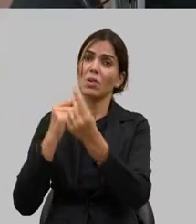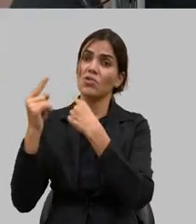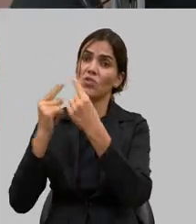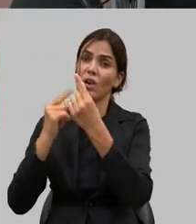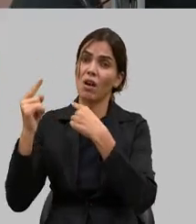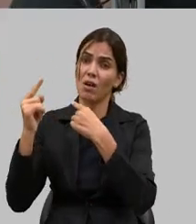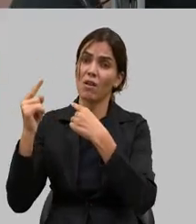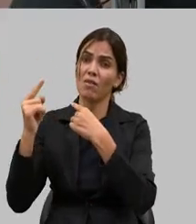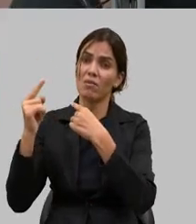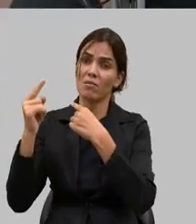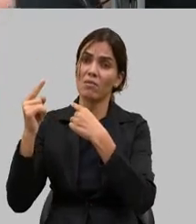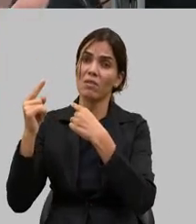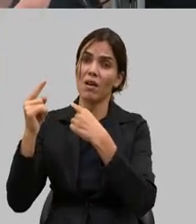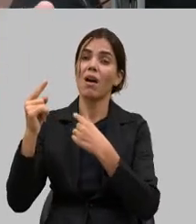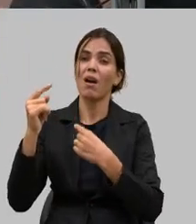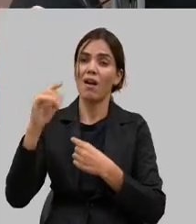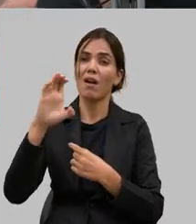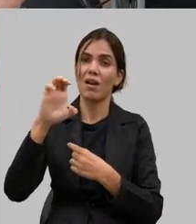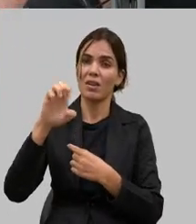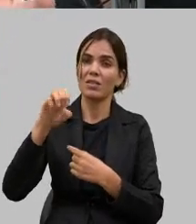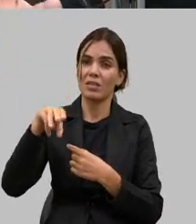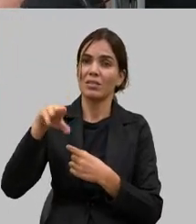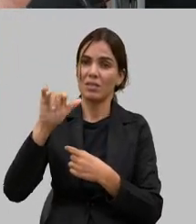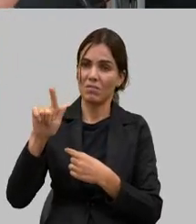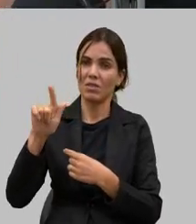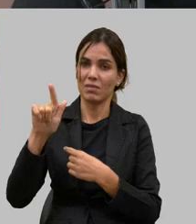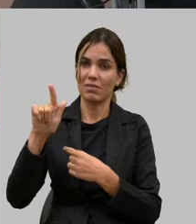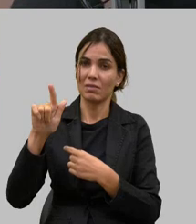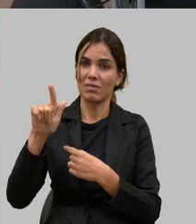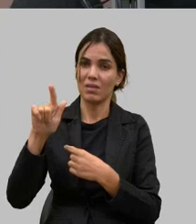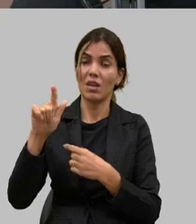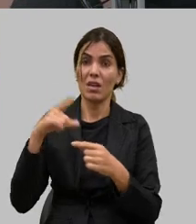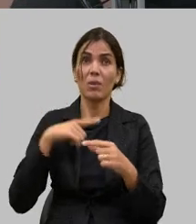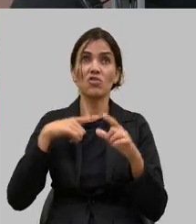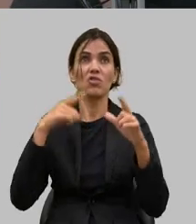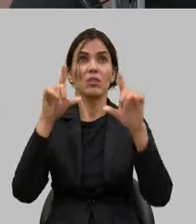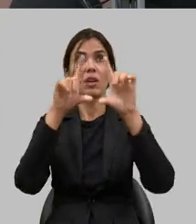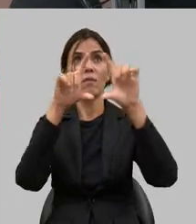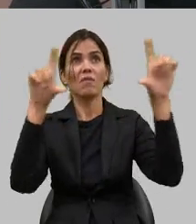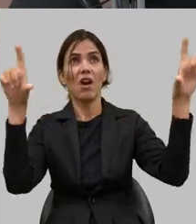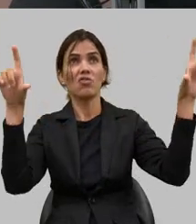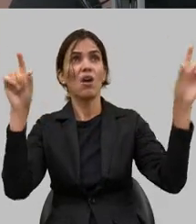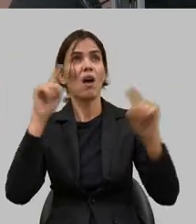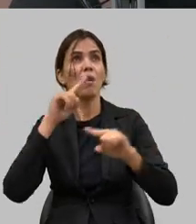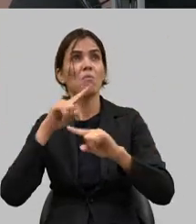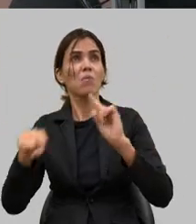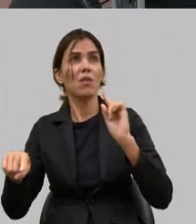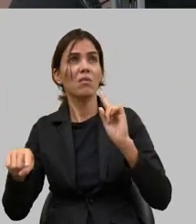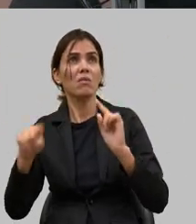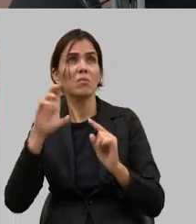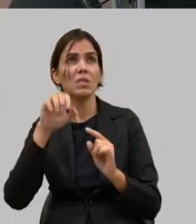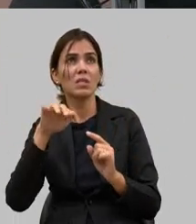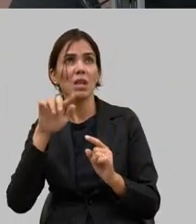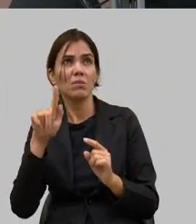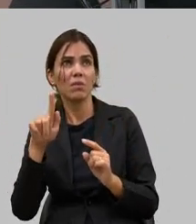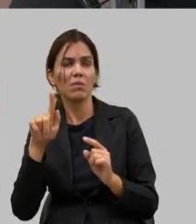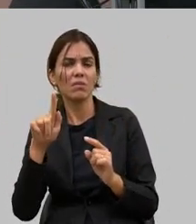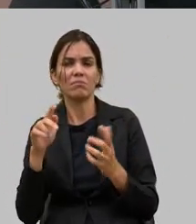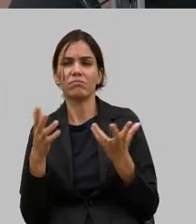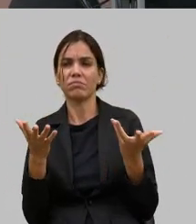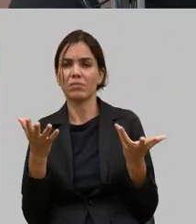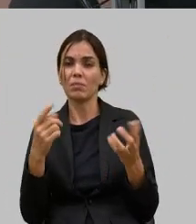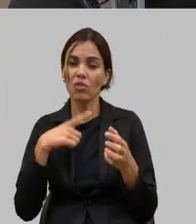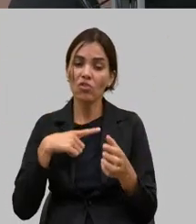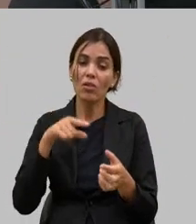gente de produzir energia e a CEMIG estava lá para falar não vamos conversar eu estou proibindo por quê? ela tem as limitações ela tem